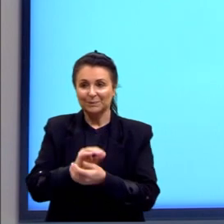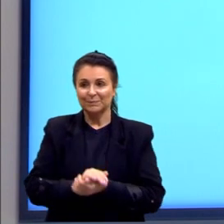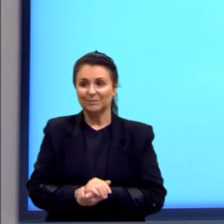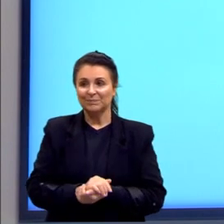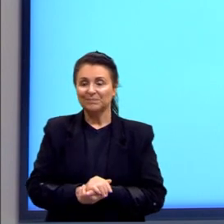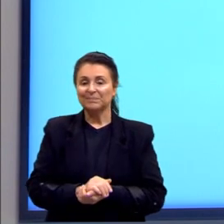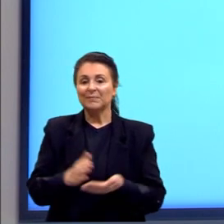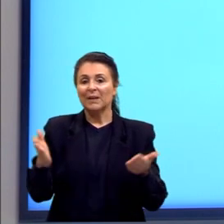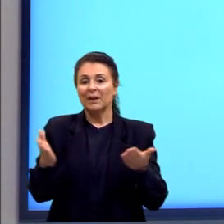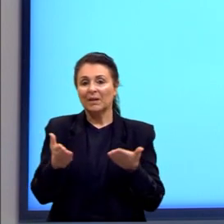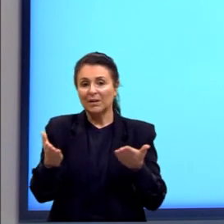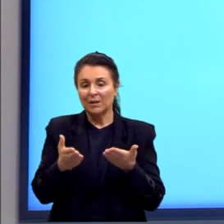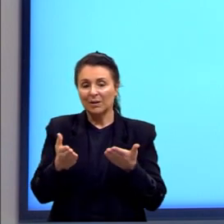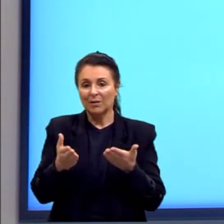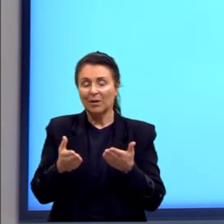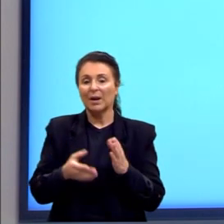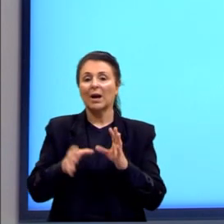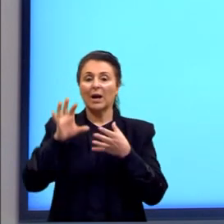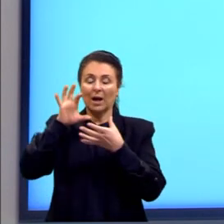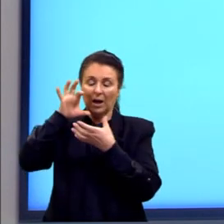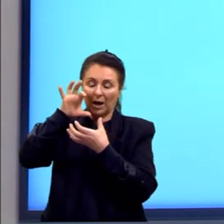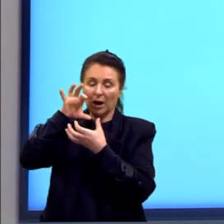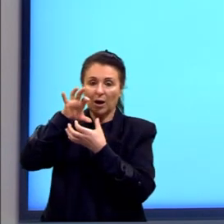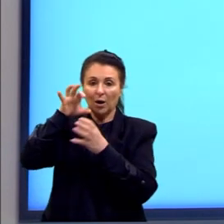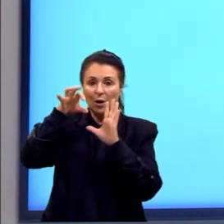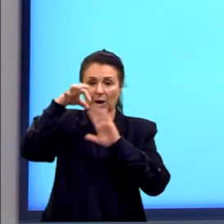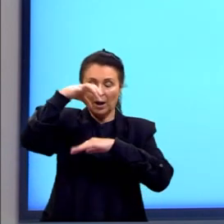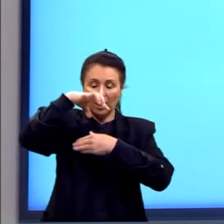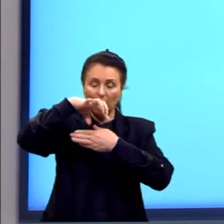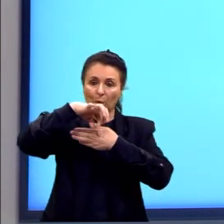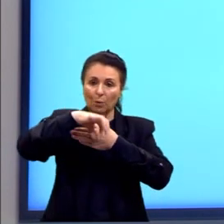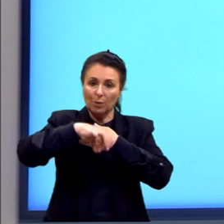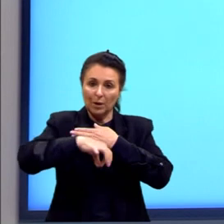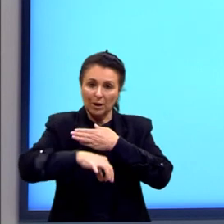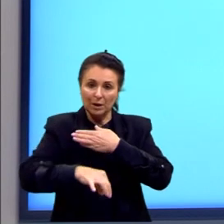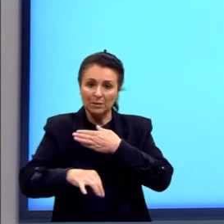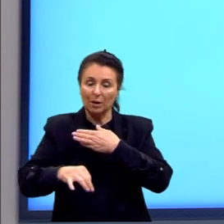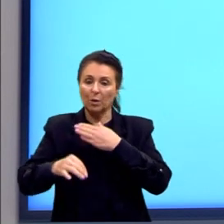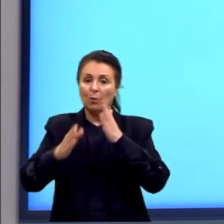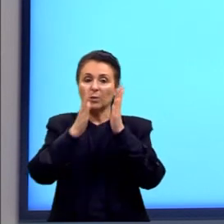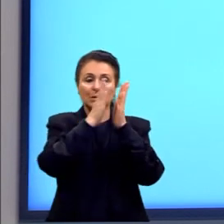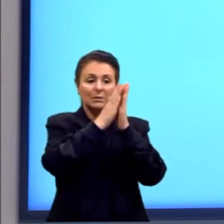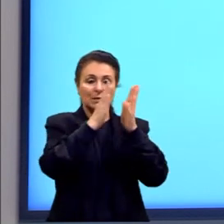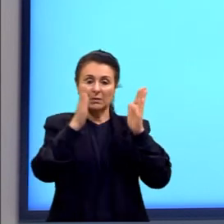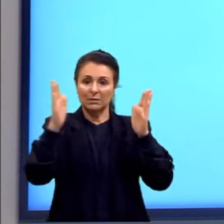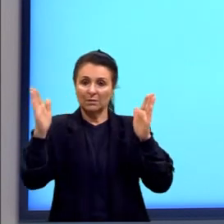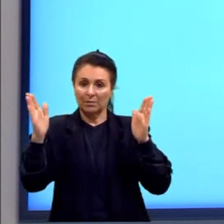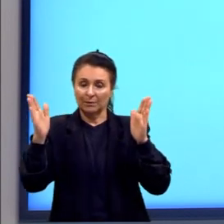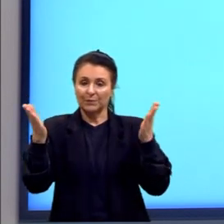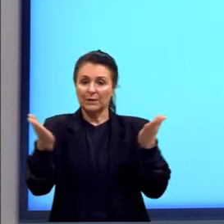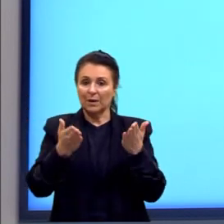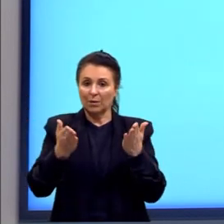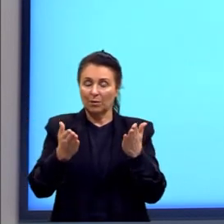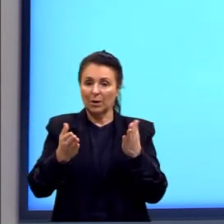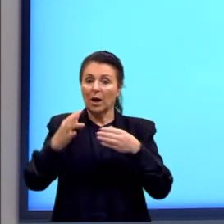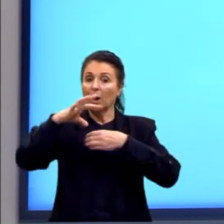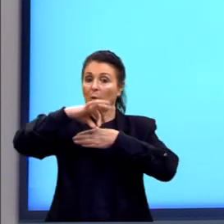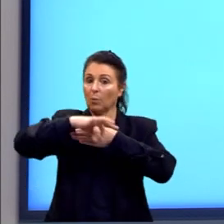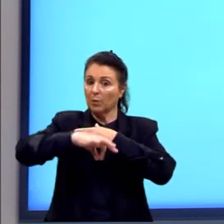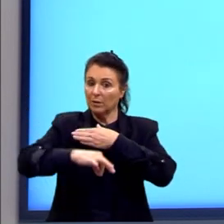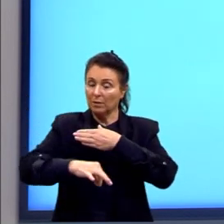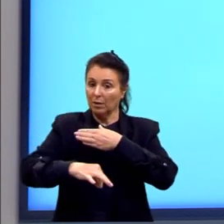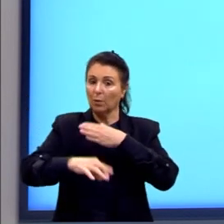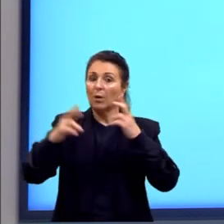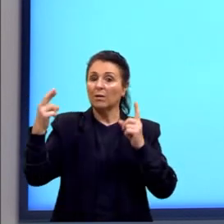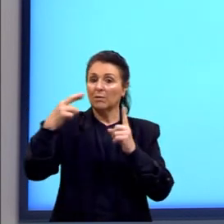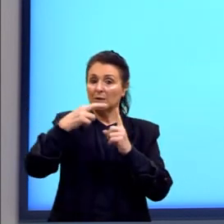Vamos falar um pouquinho sobre coesão sequencial? Falamos sobre coesão referencial. Agora a gente